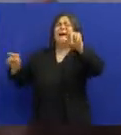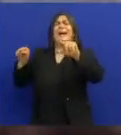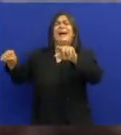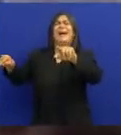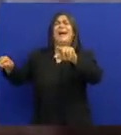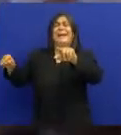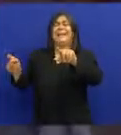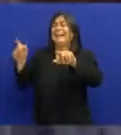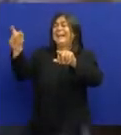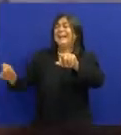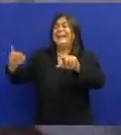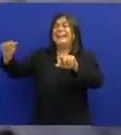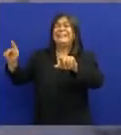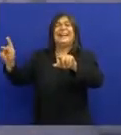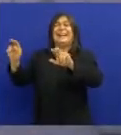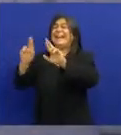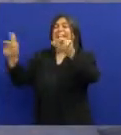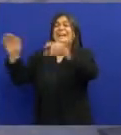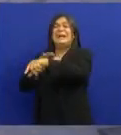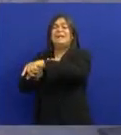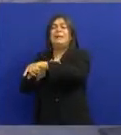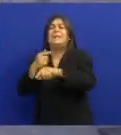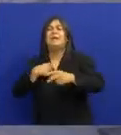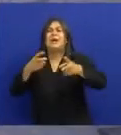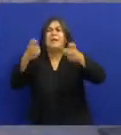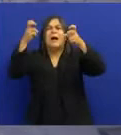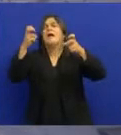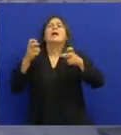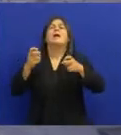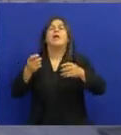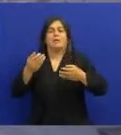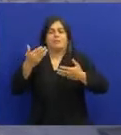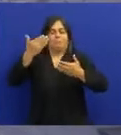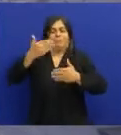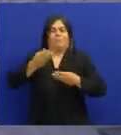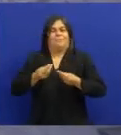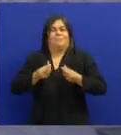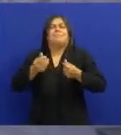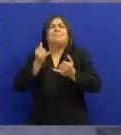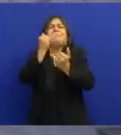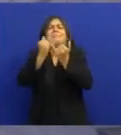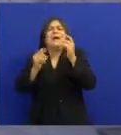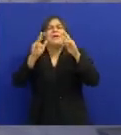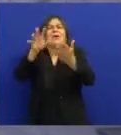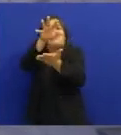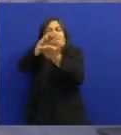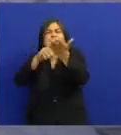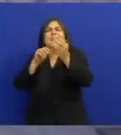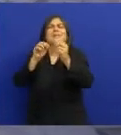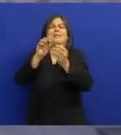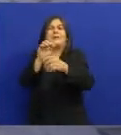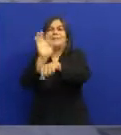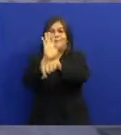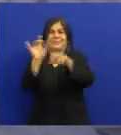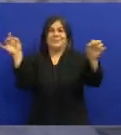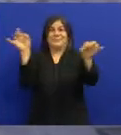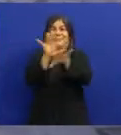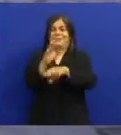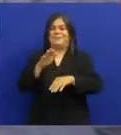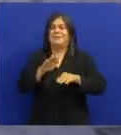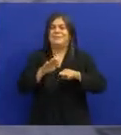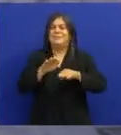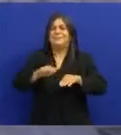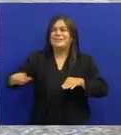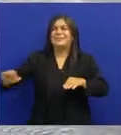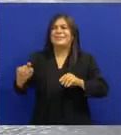disforme Do estereótipo de Jaque Só que ele imitava Eram os trejeitos do ator Quando terminava o filme